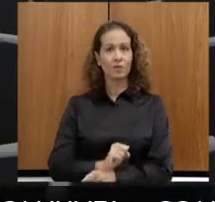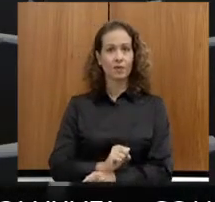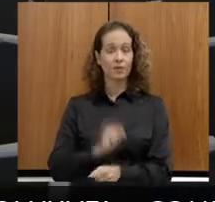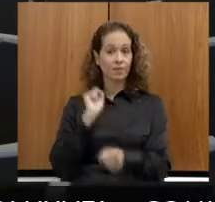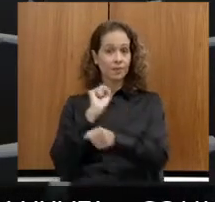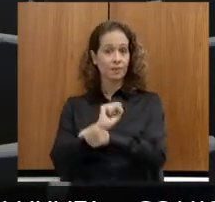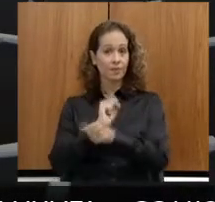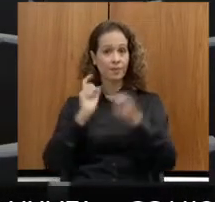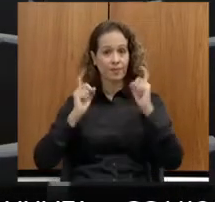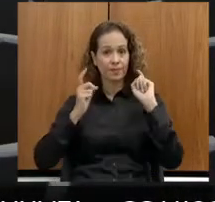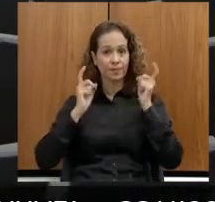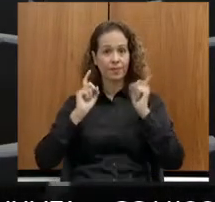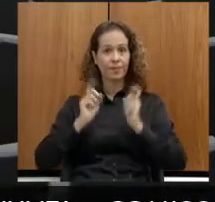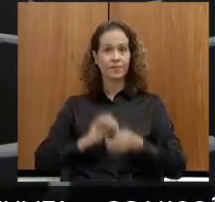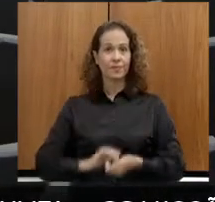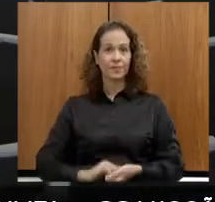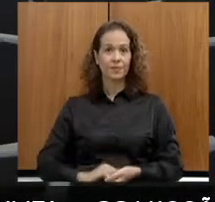a reunião.